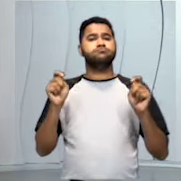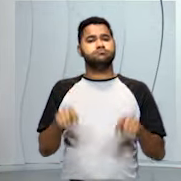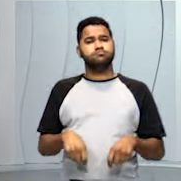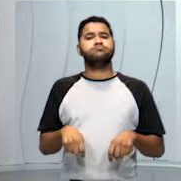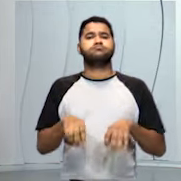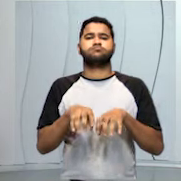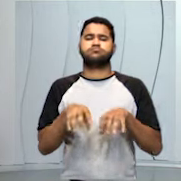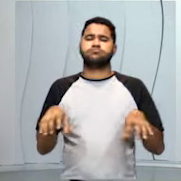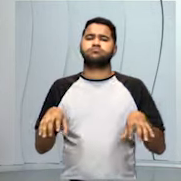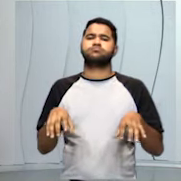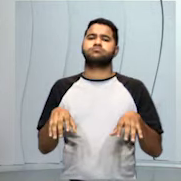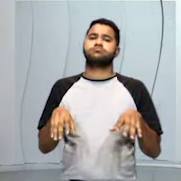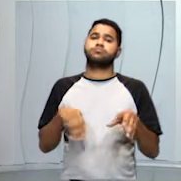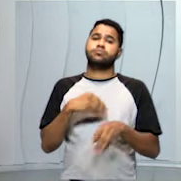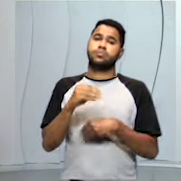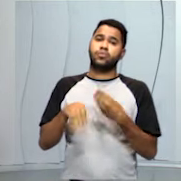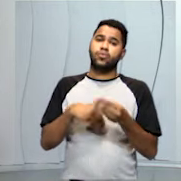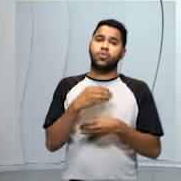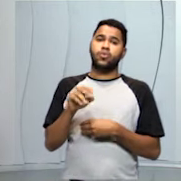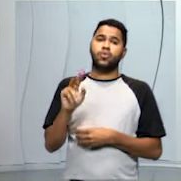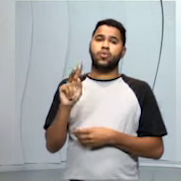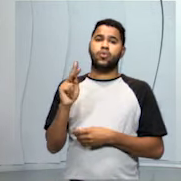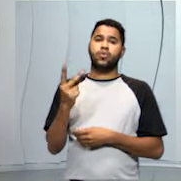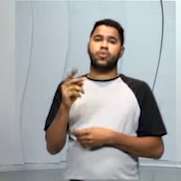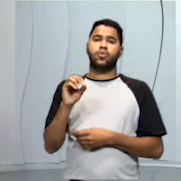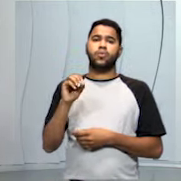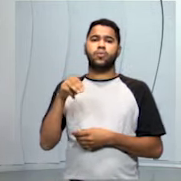separar misturas homogêneas.